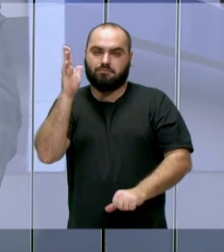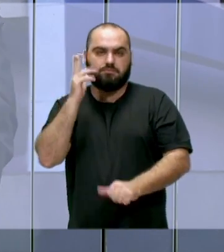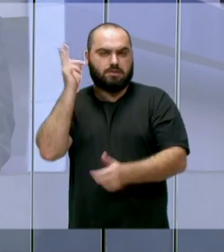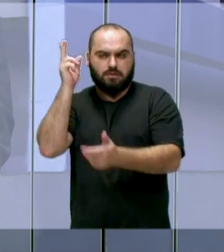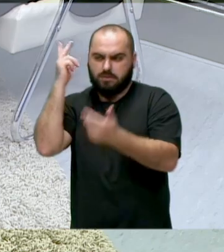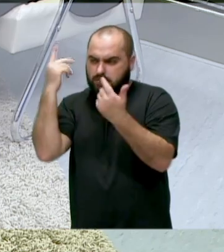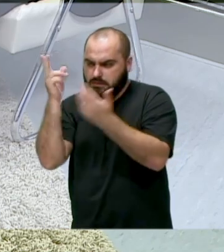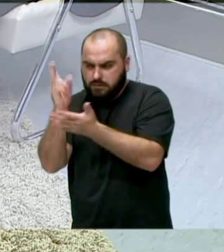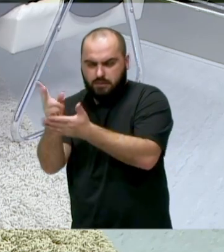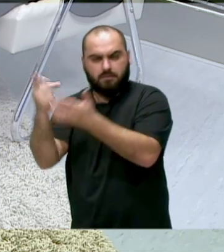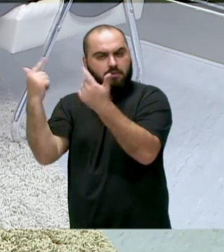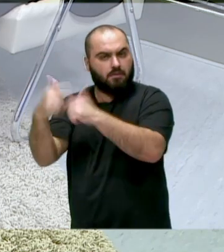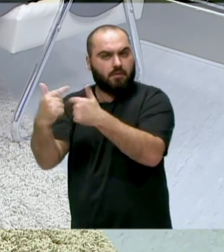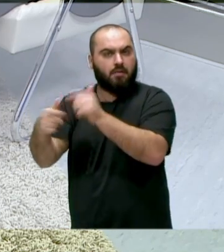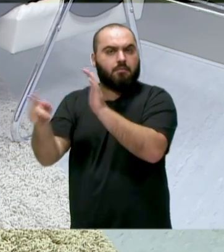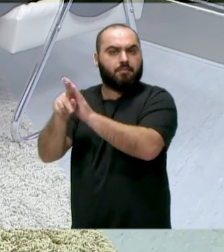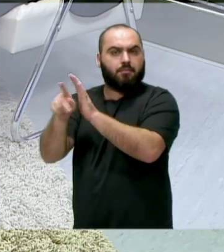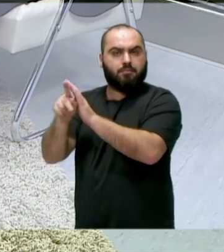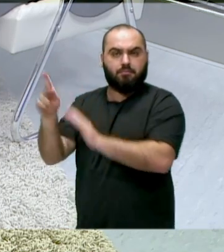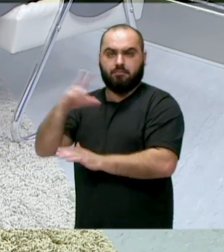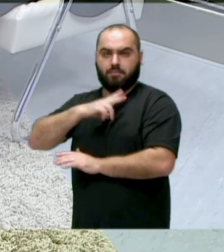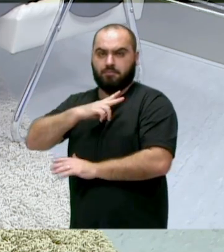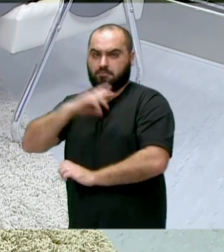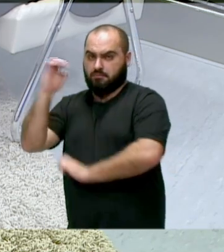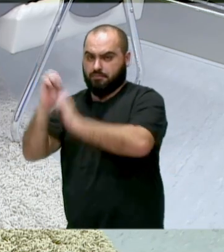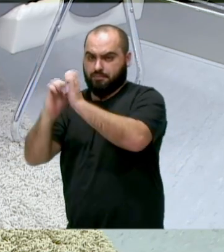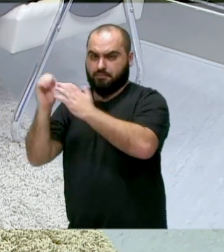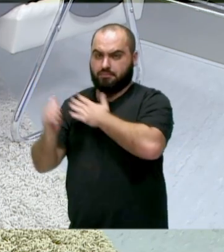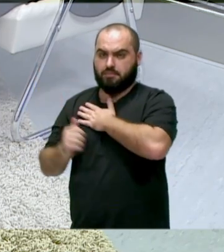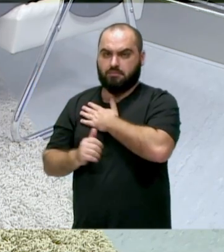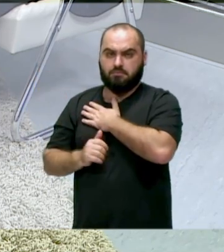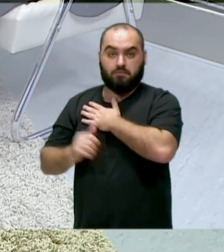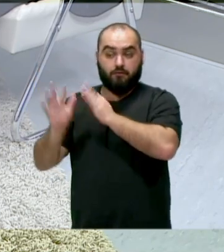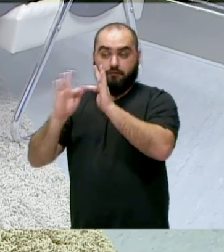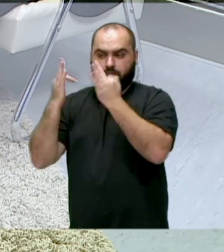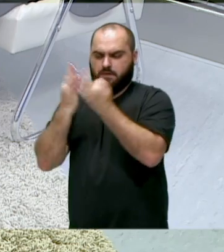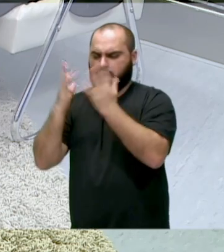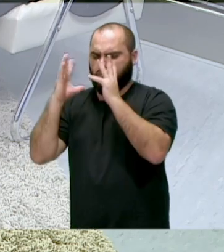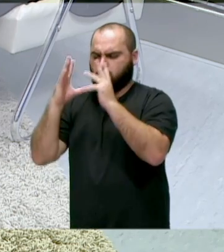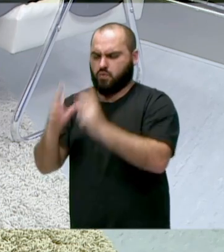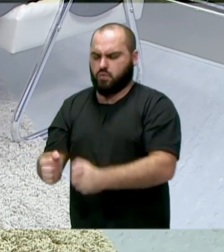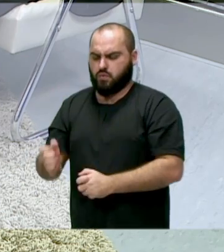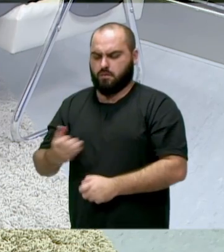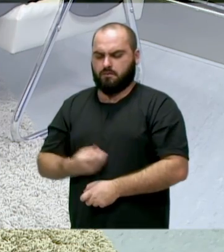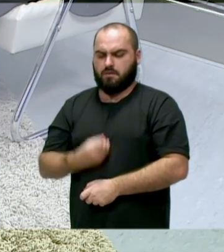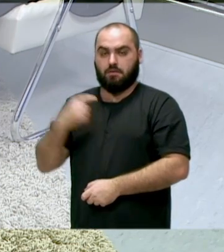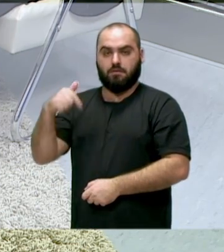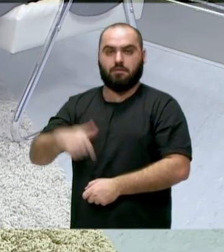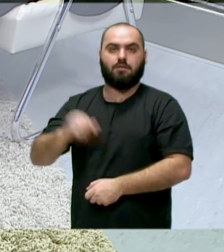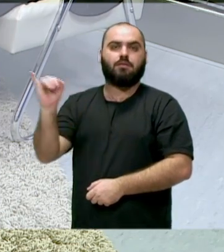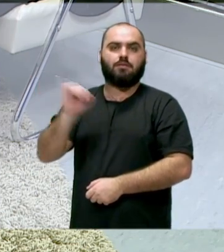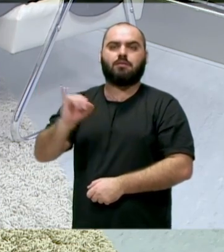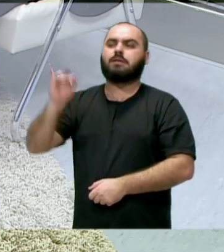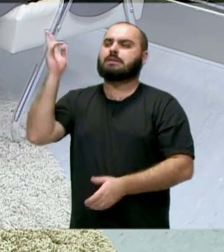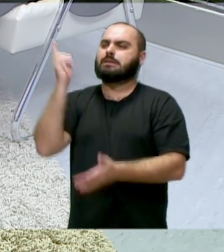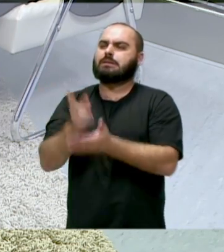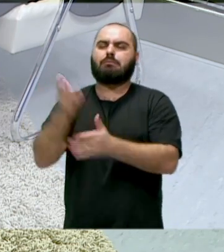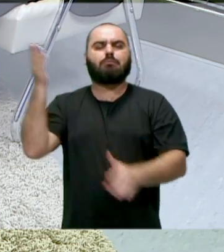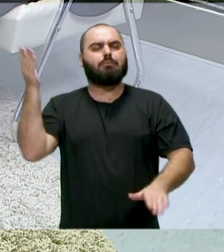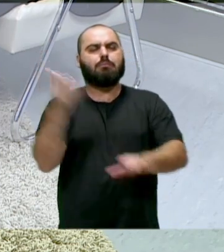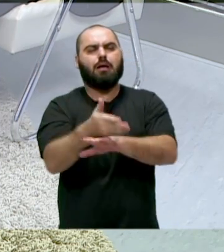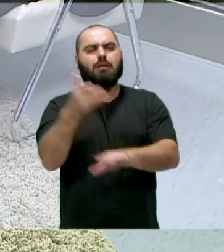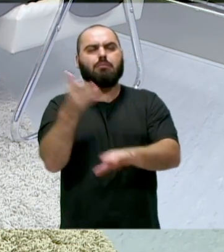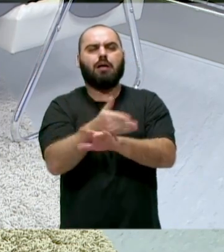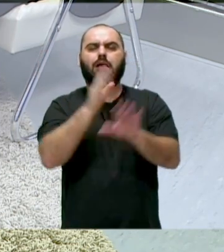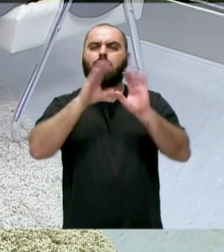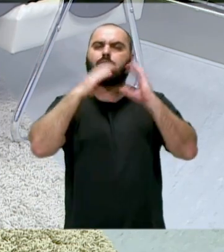privado com imobiliária, minha família também, tudo natural aqui de Itajaí. Então a gente sempre participou muito da comunidade, dos anseios, do